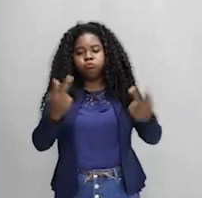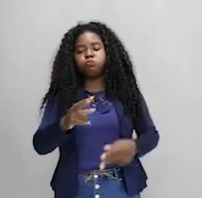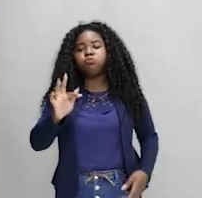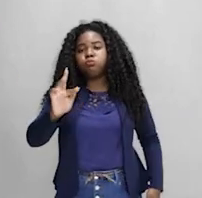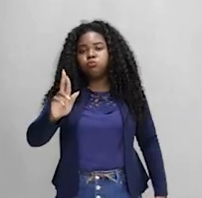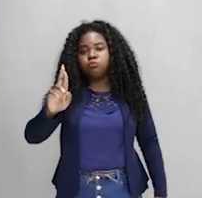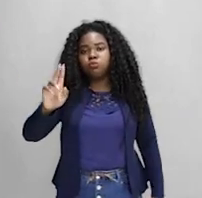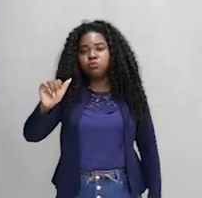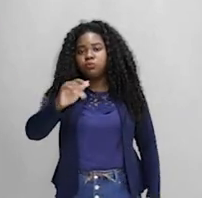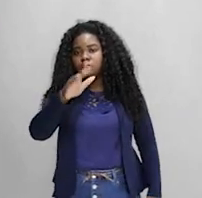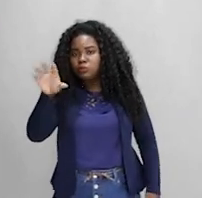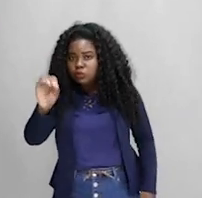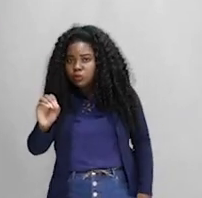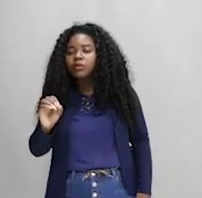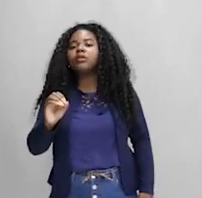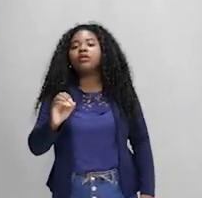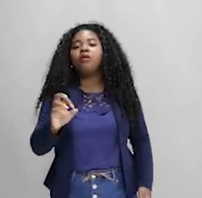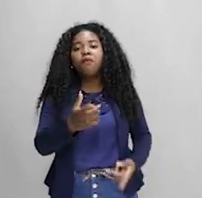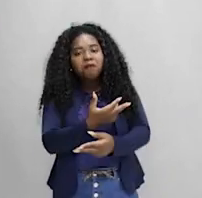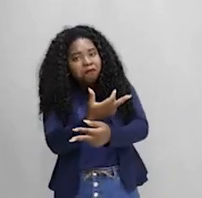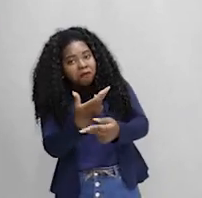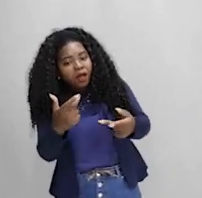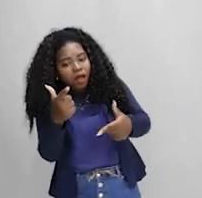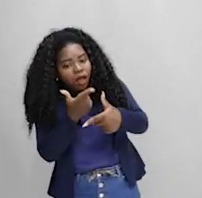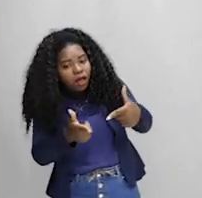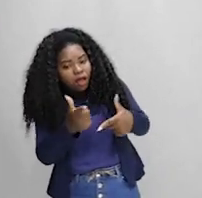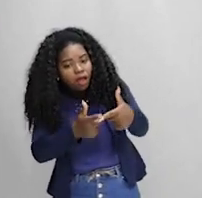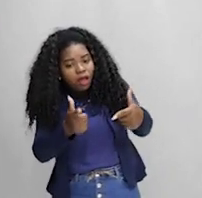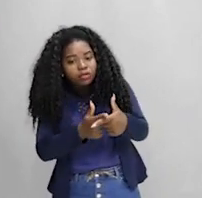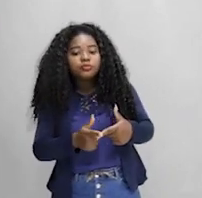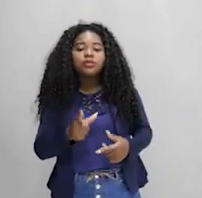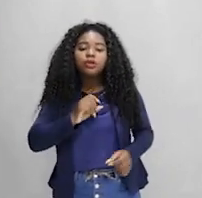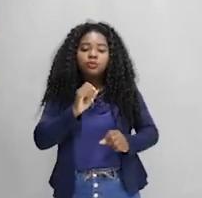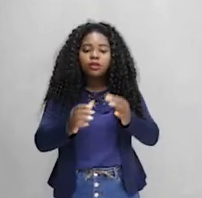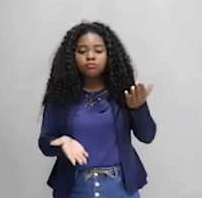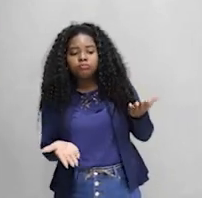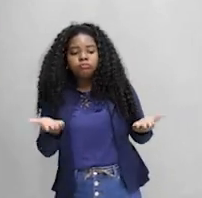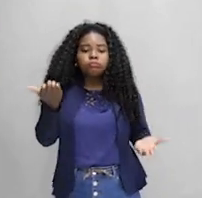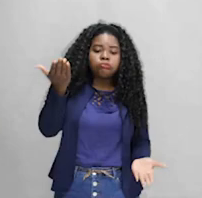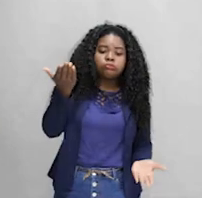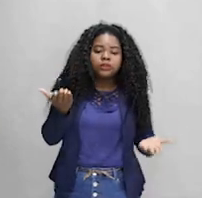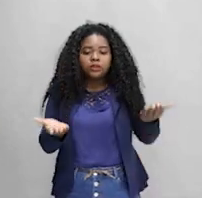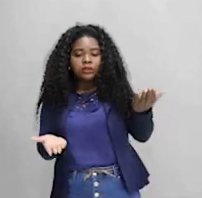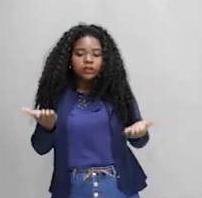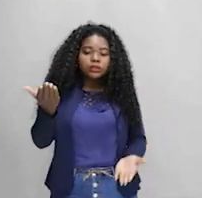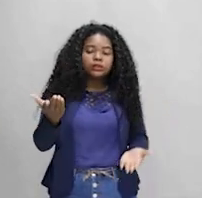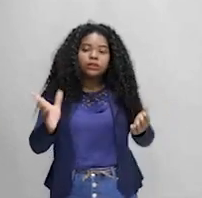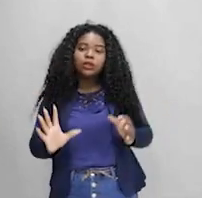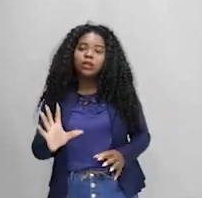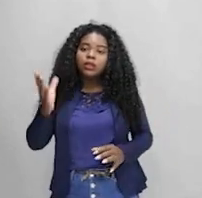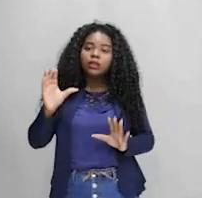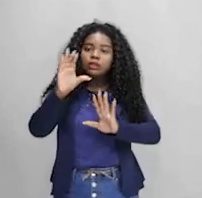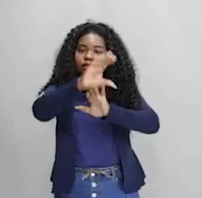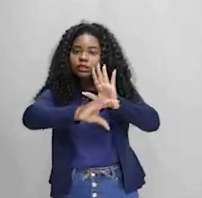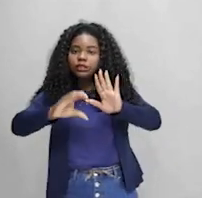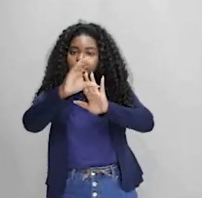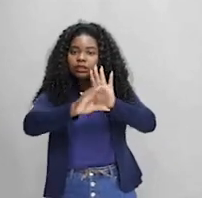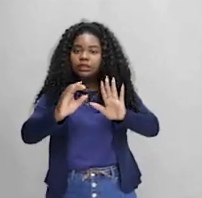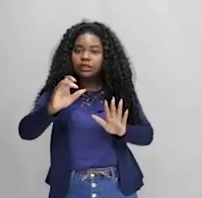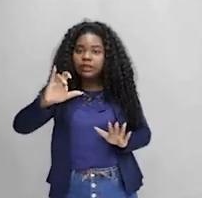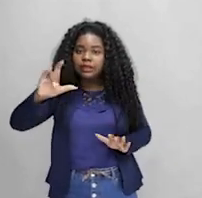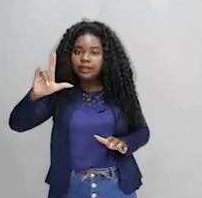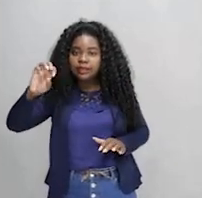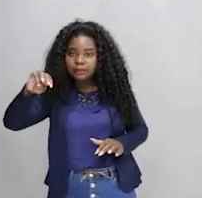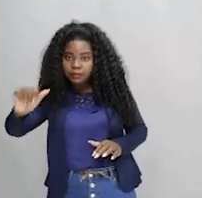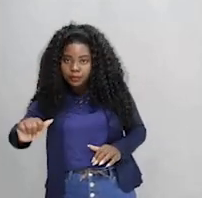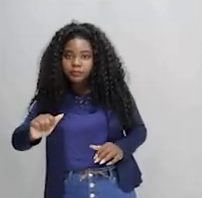evidencia um desequilíbrio climático que repercute a todos. Beleza? Então, vem comigo aqui, vamos sintetizar